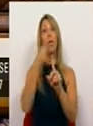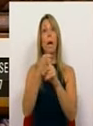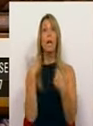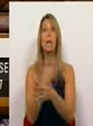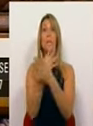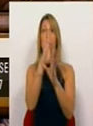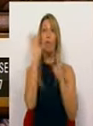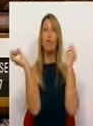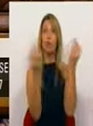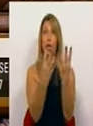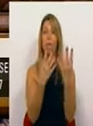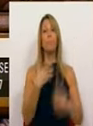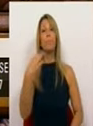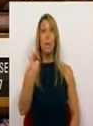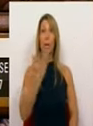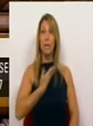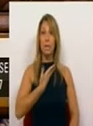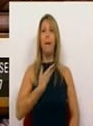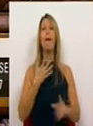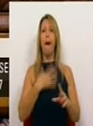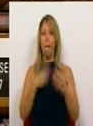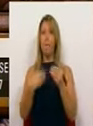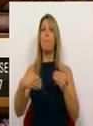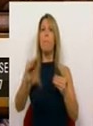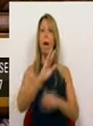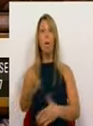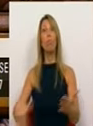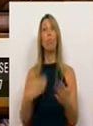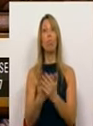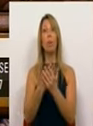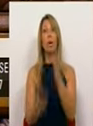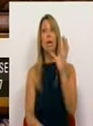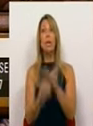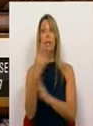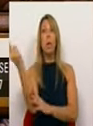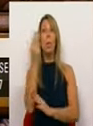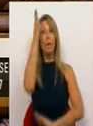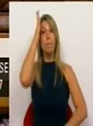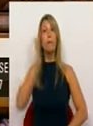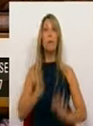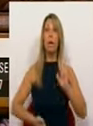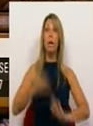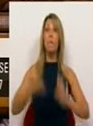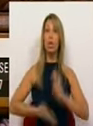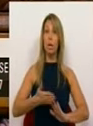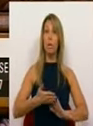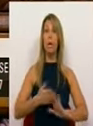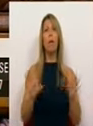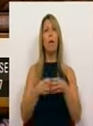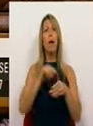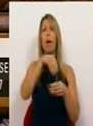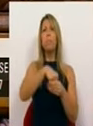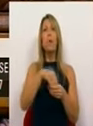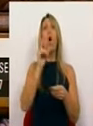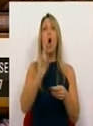florestais. O PSD vai, portanto, mais longe e propõe a criação de uma unidade militar de emergências, com uma composição